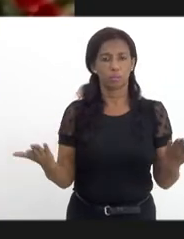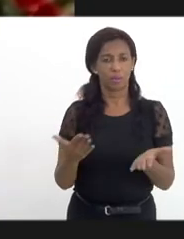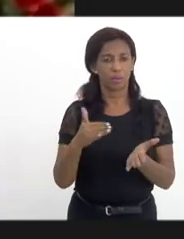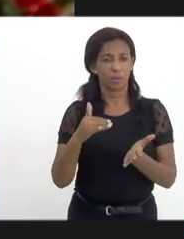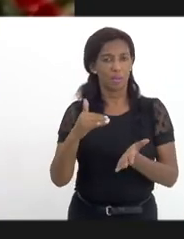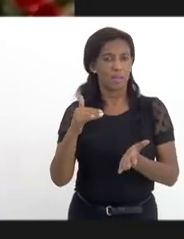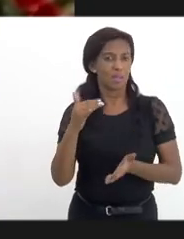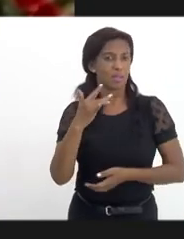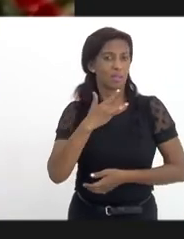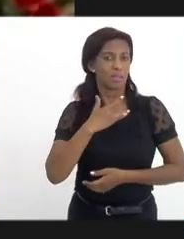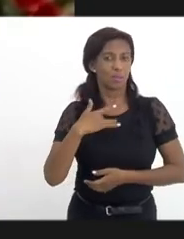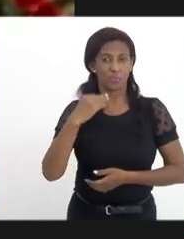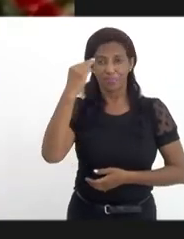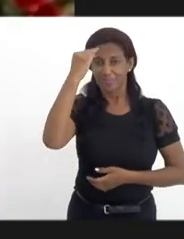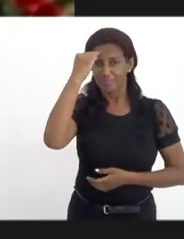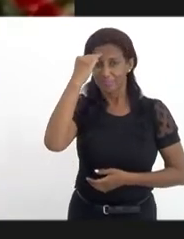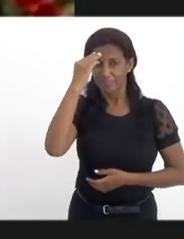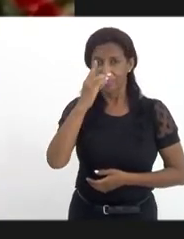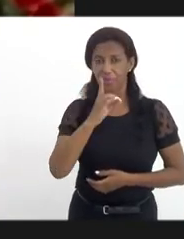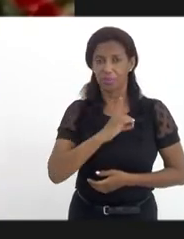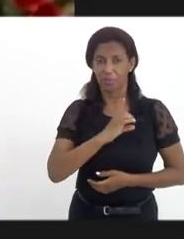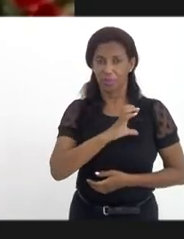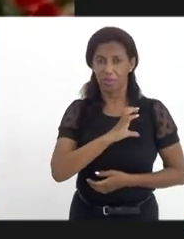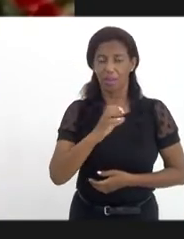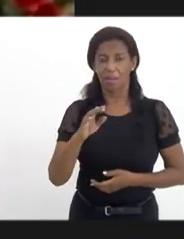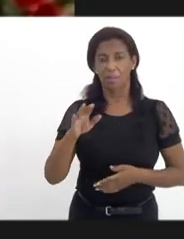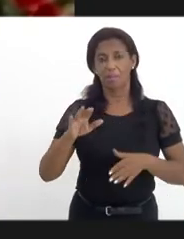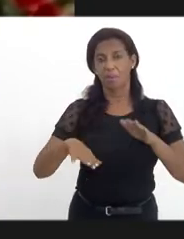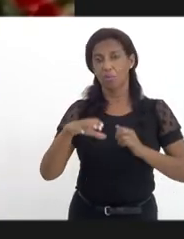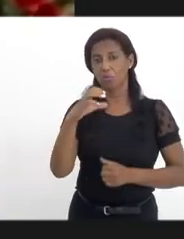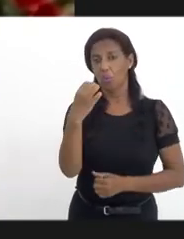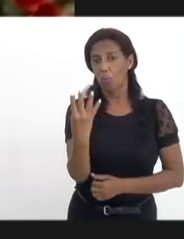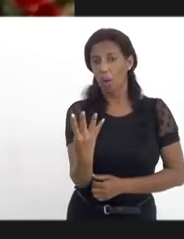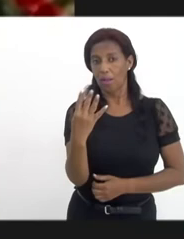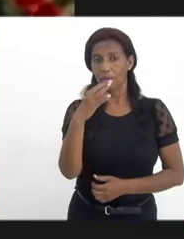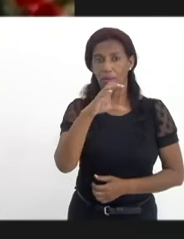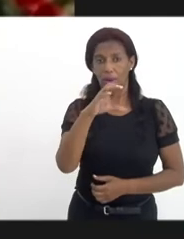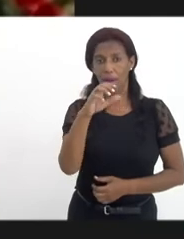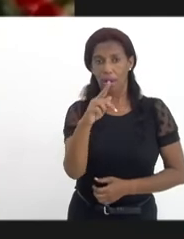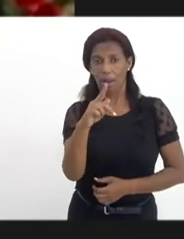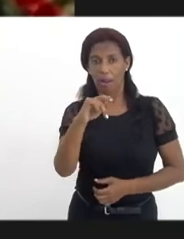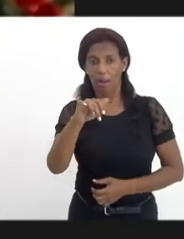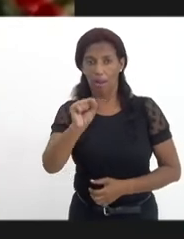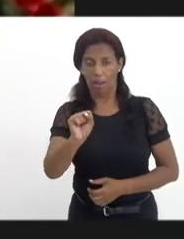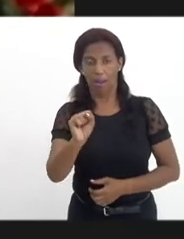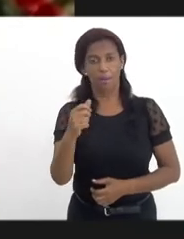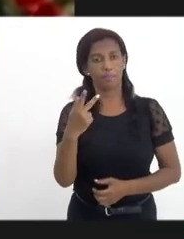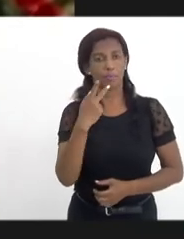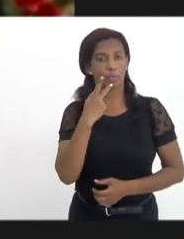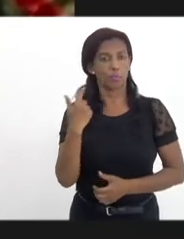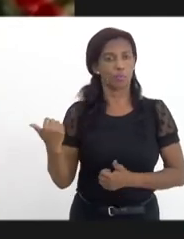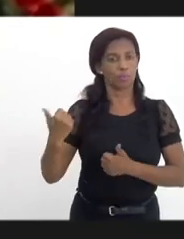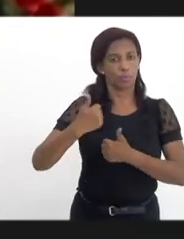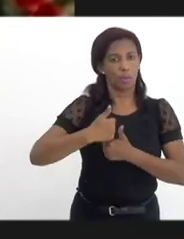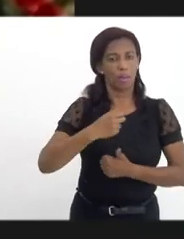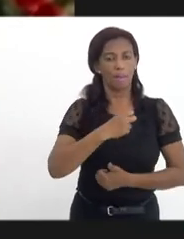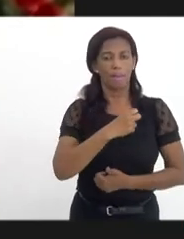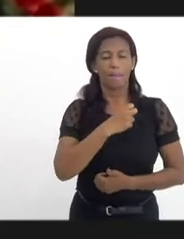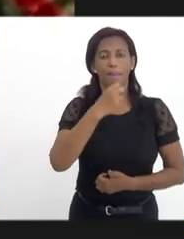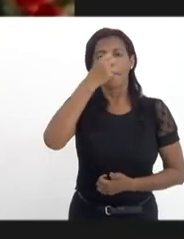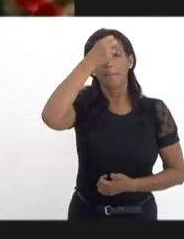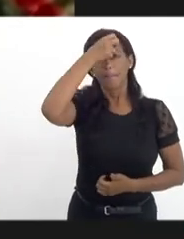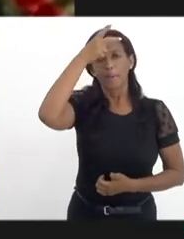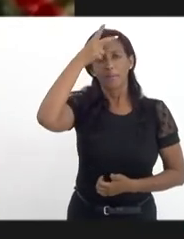mental de Duque de Caxias. Nós aqui temos quatro CAPS. Estou representando aqui o prefeito Austin Reis, o deputado